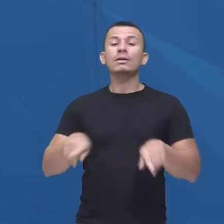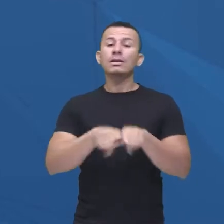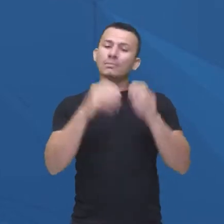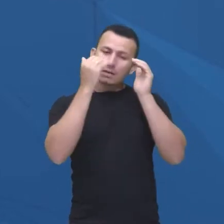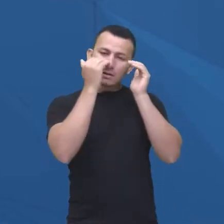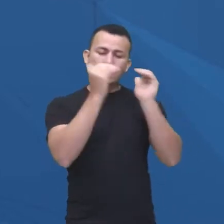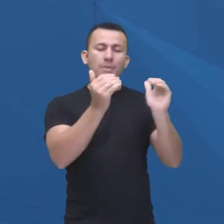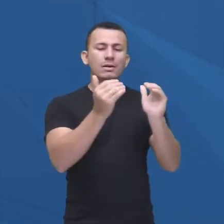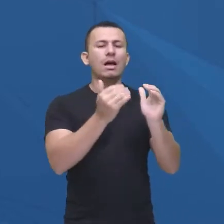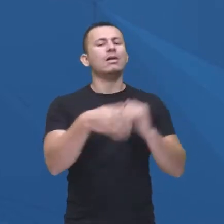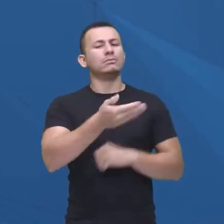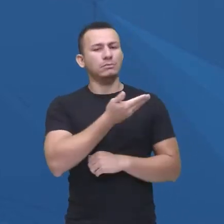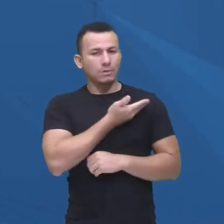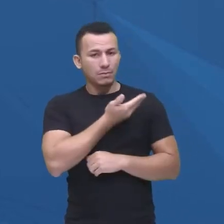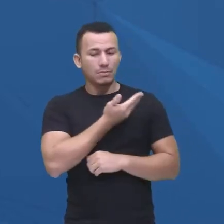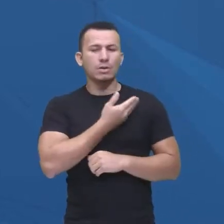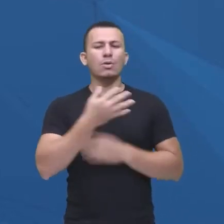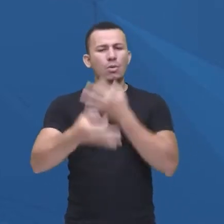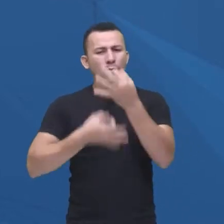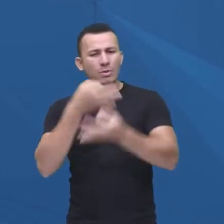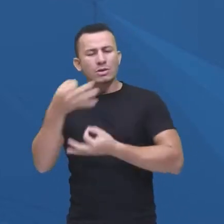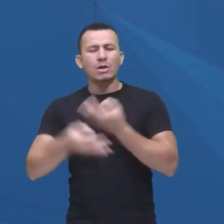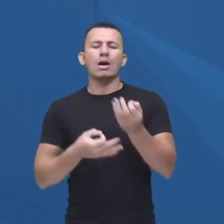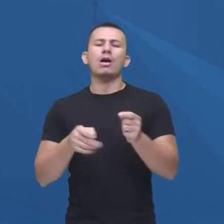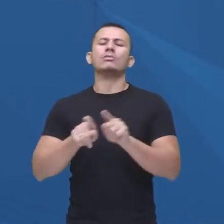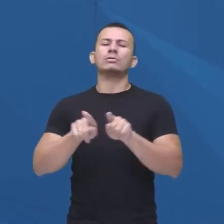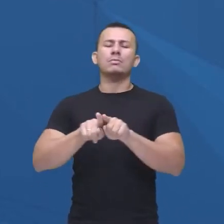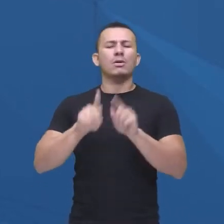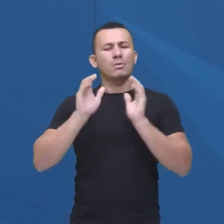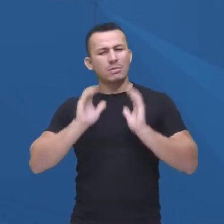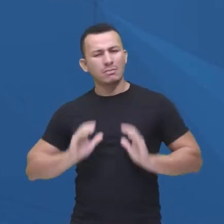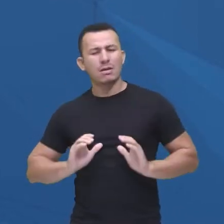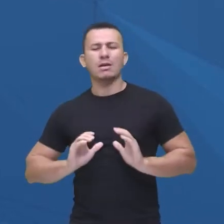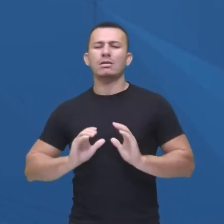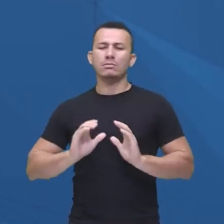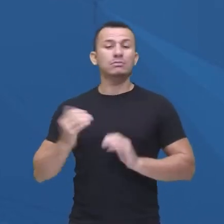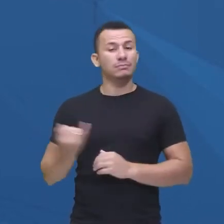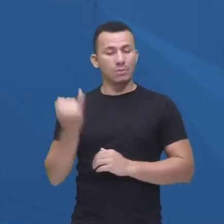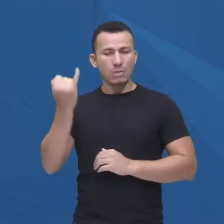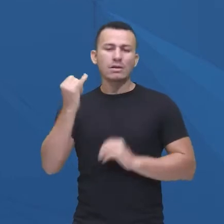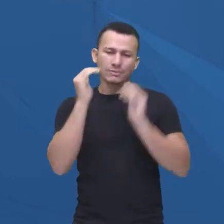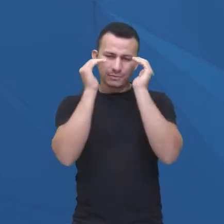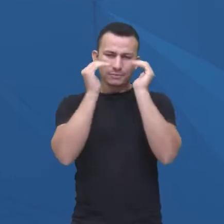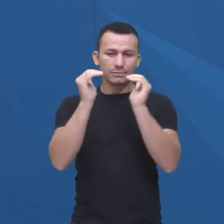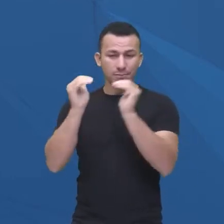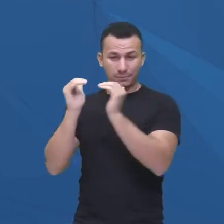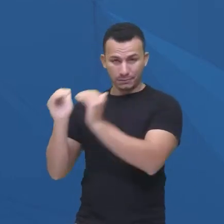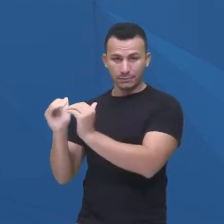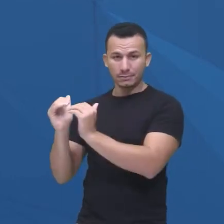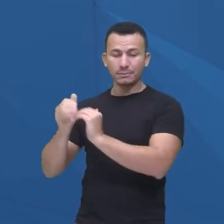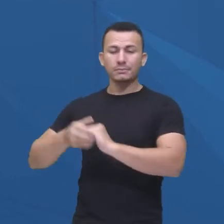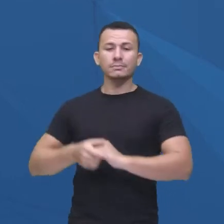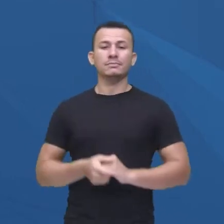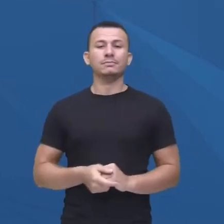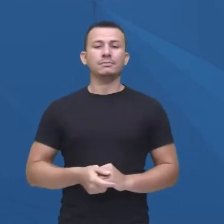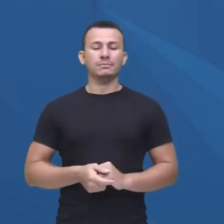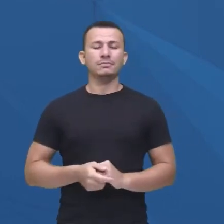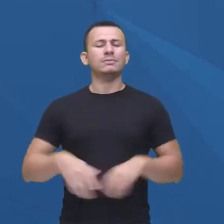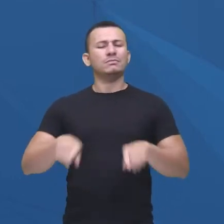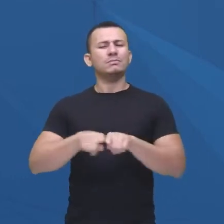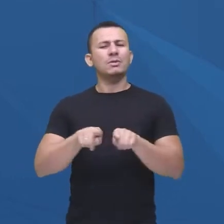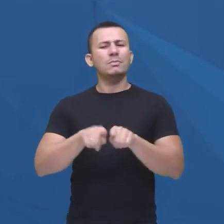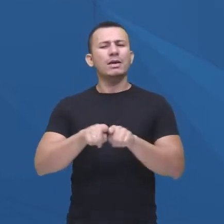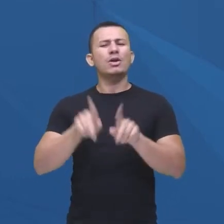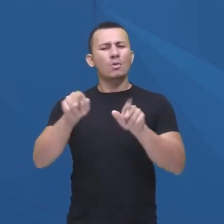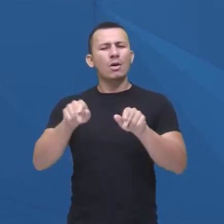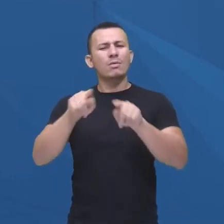colegas, né? A opinião, posicionamento, né? É importante a gente ter esse respeito com o colega, assim como se a gente estivesse